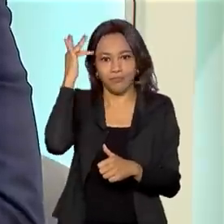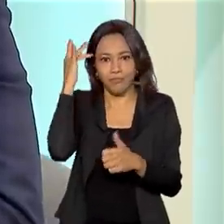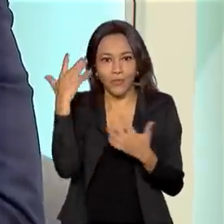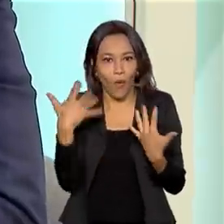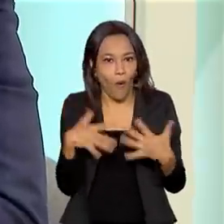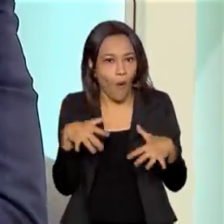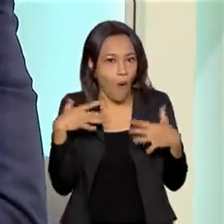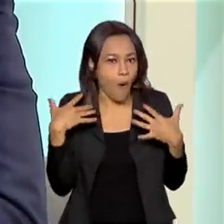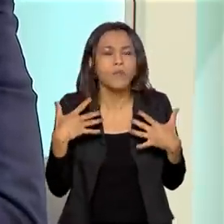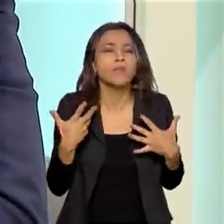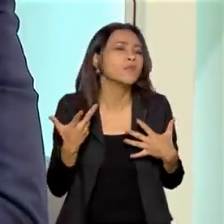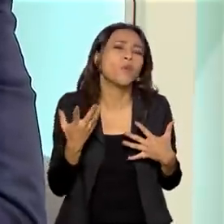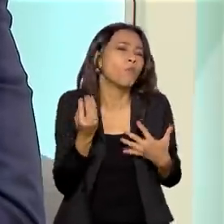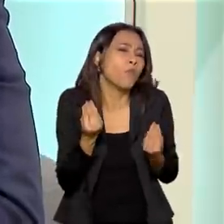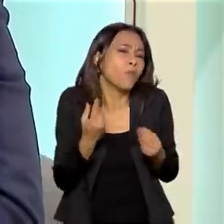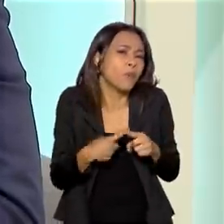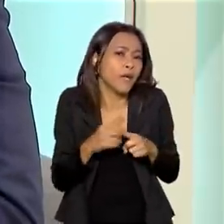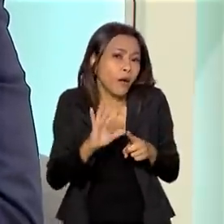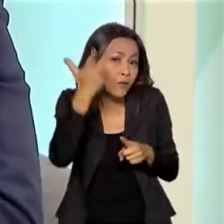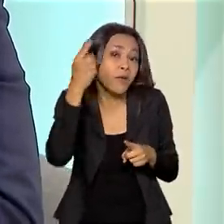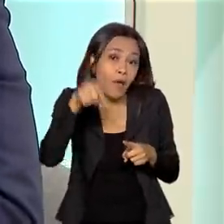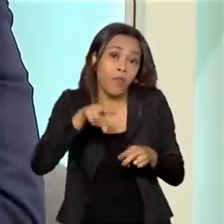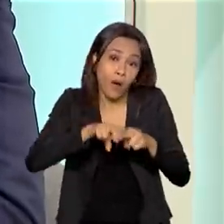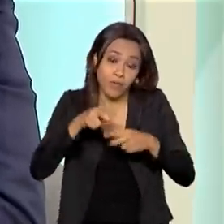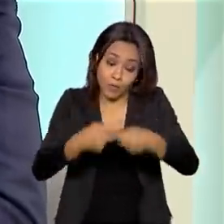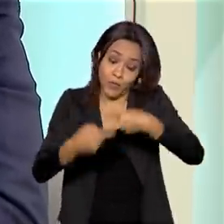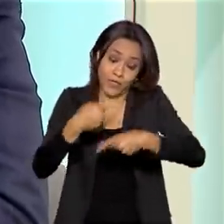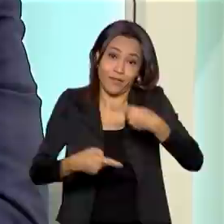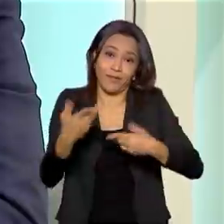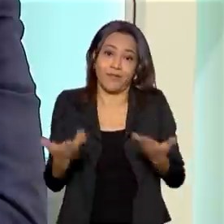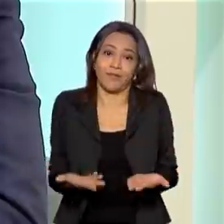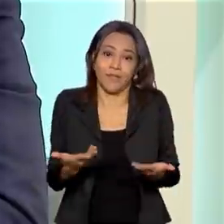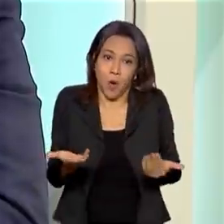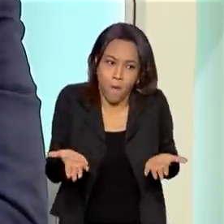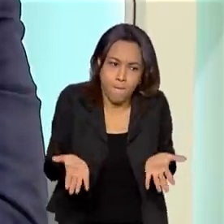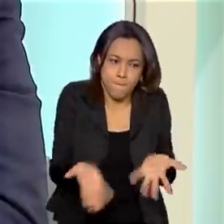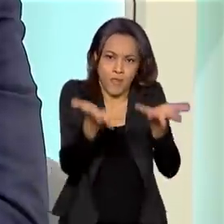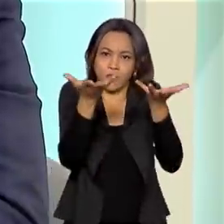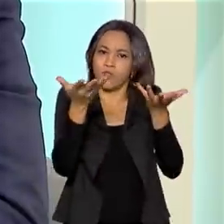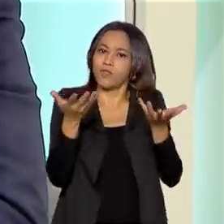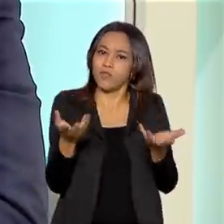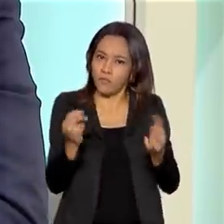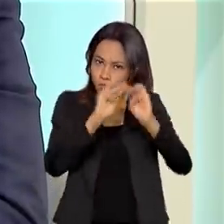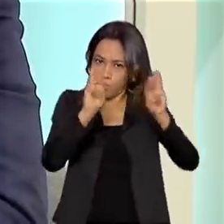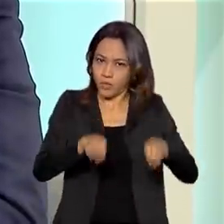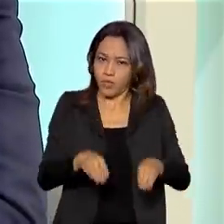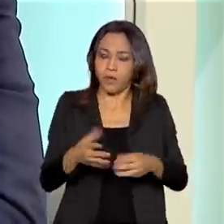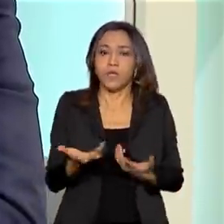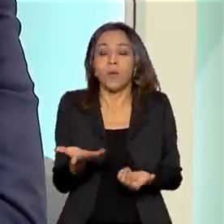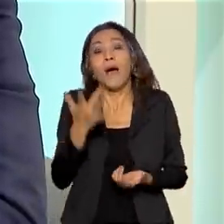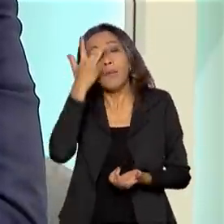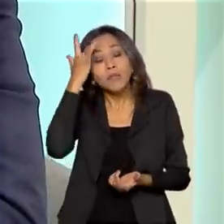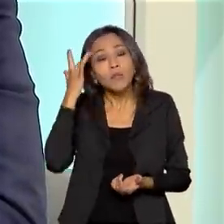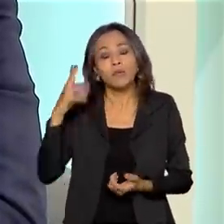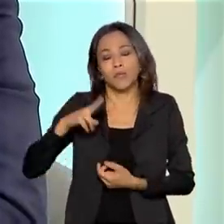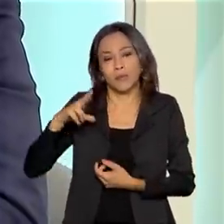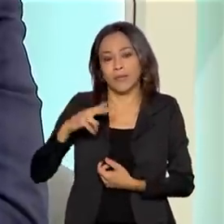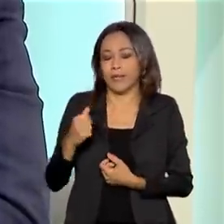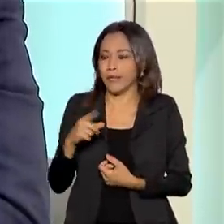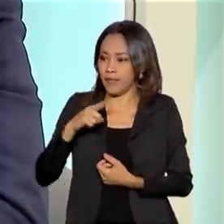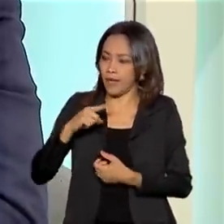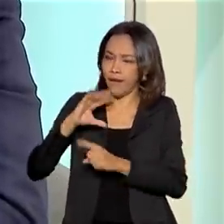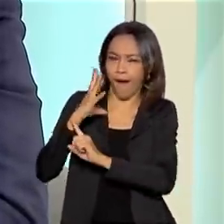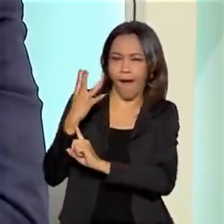um museu do mundo. Aonde vem isso? Vem da política pública. Então, geralmente, um particular que tenha obras de arte